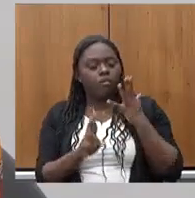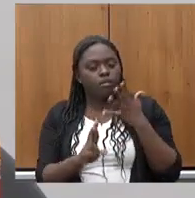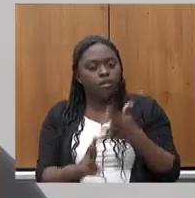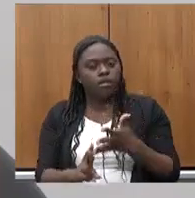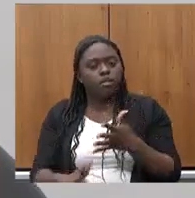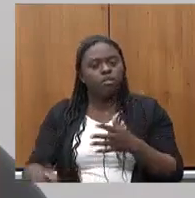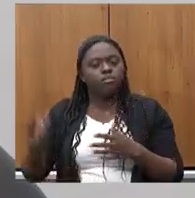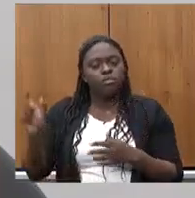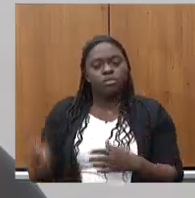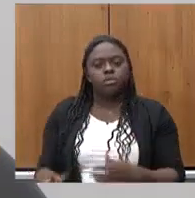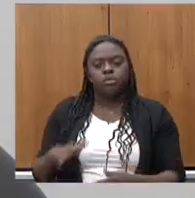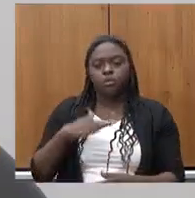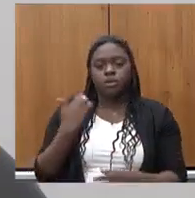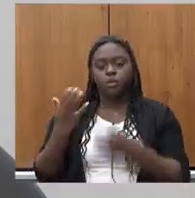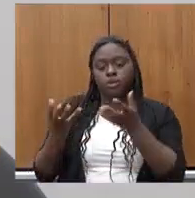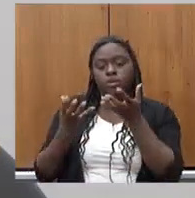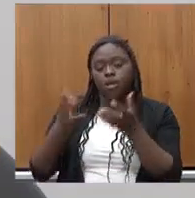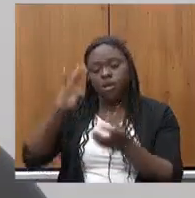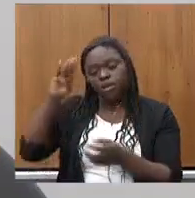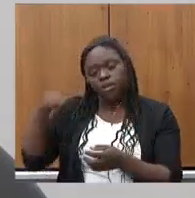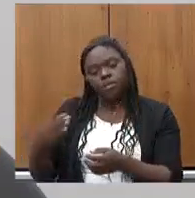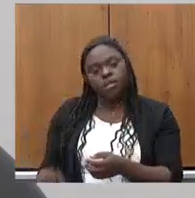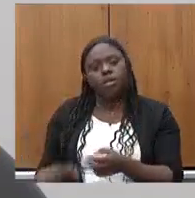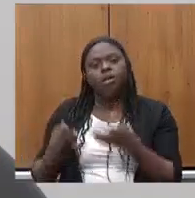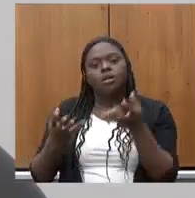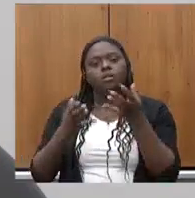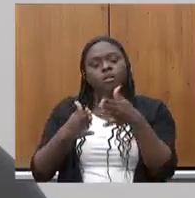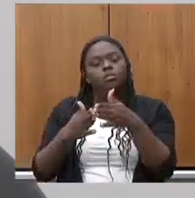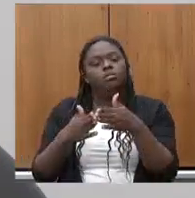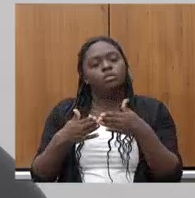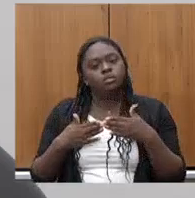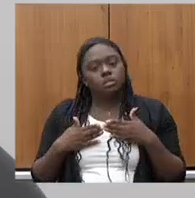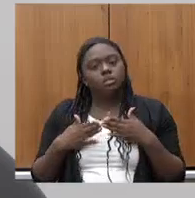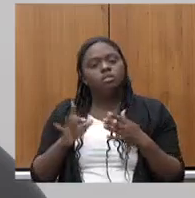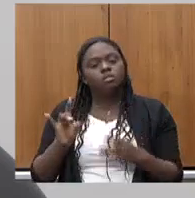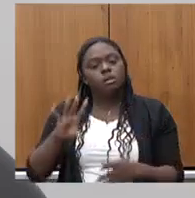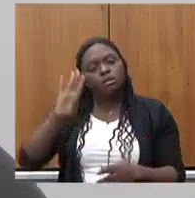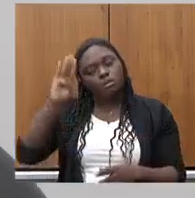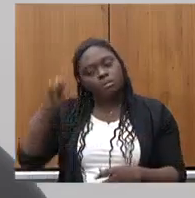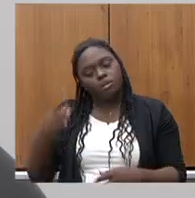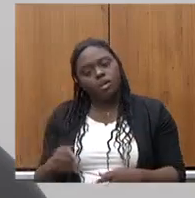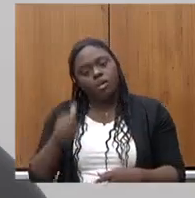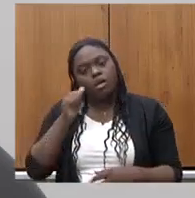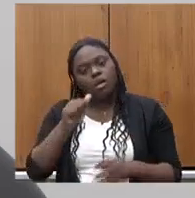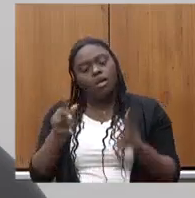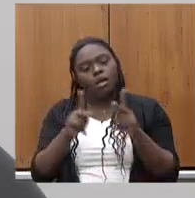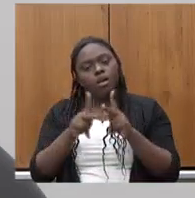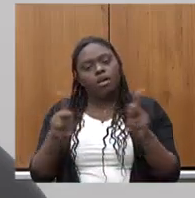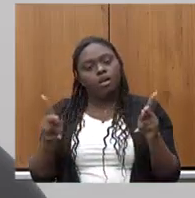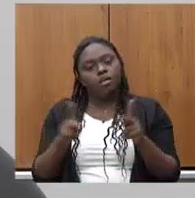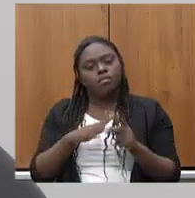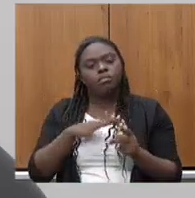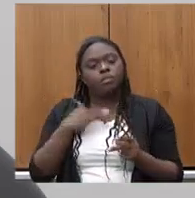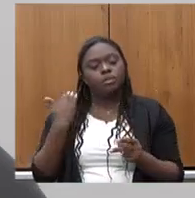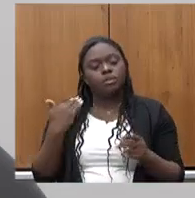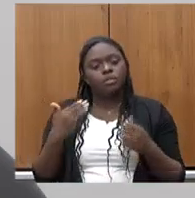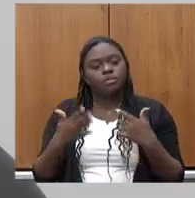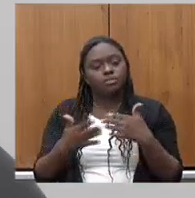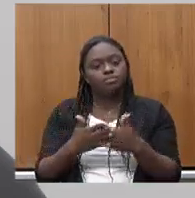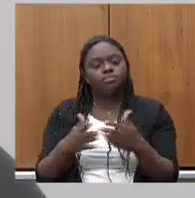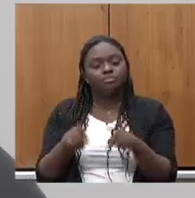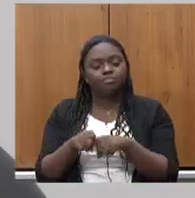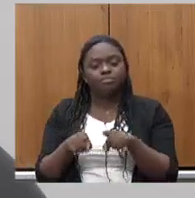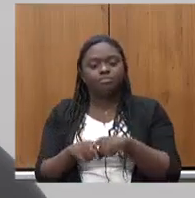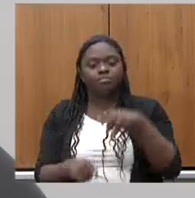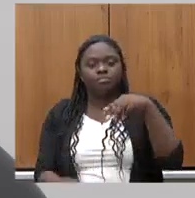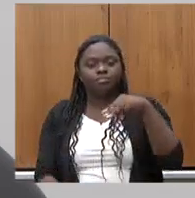faleceu eu quero deixar minha homenagem quero pedir licença deixar minha homenagem a uma professora que faleceu recentemente Maria